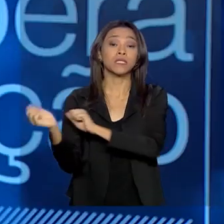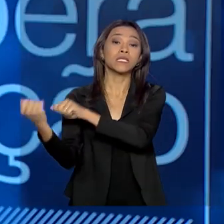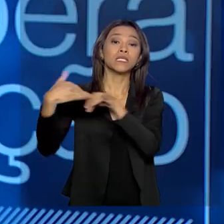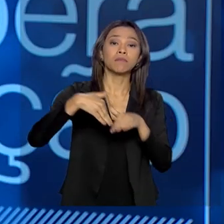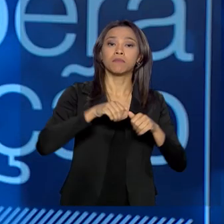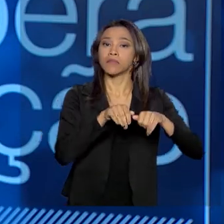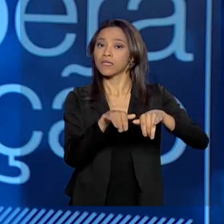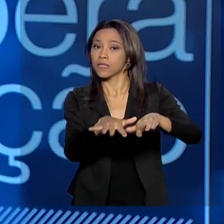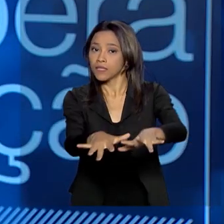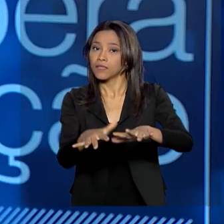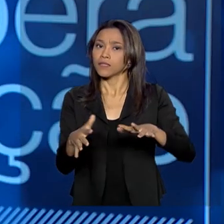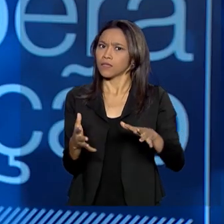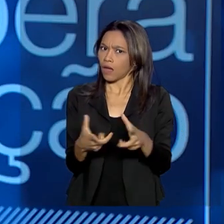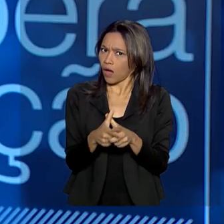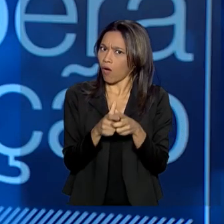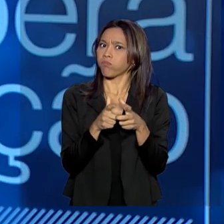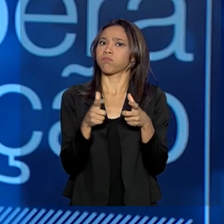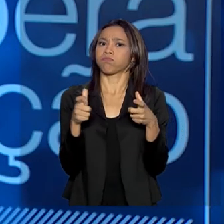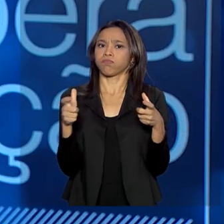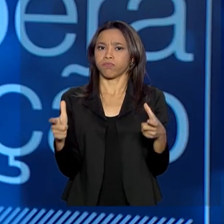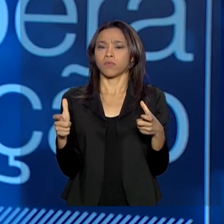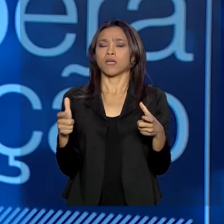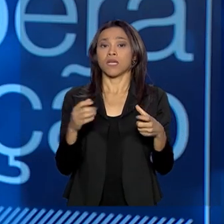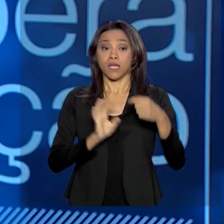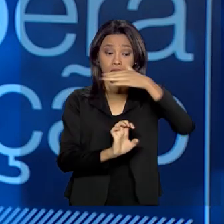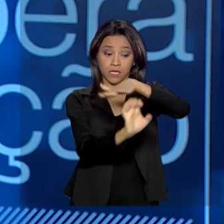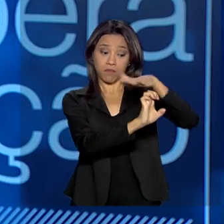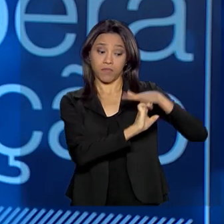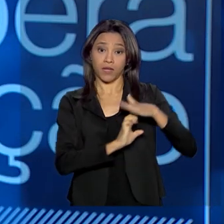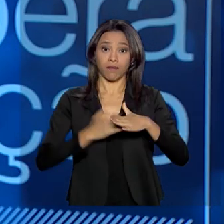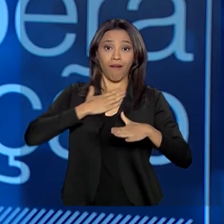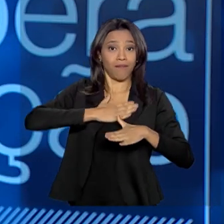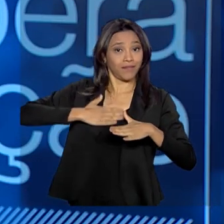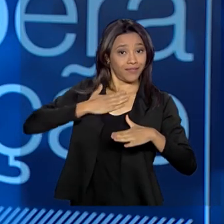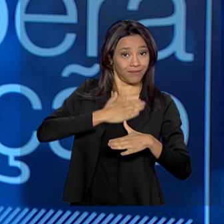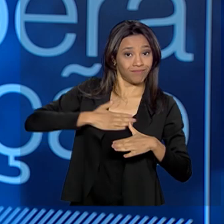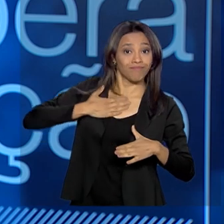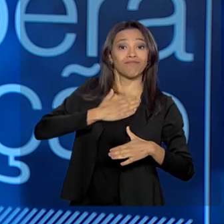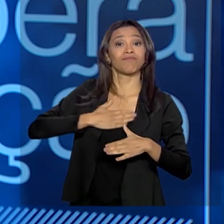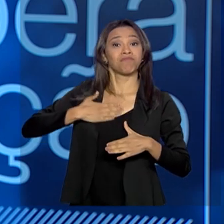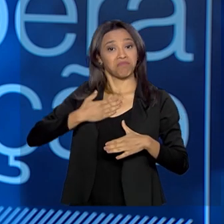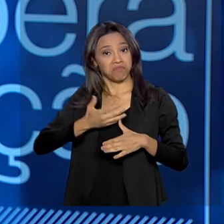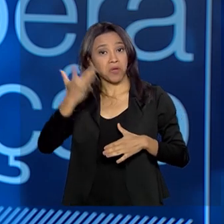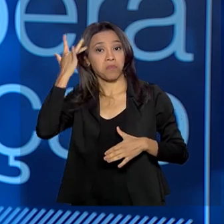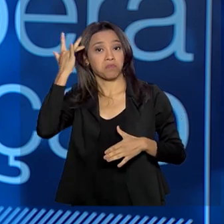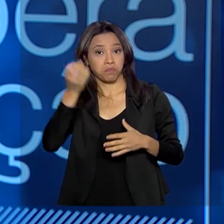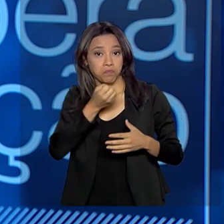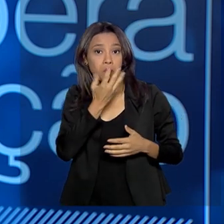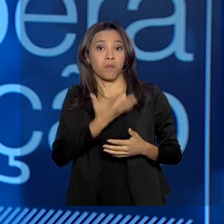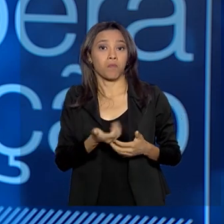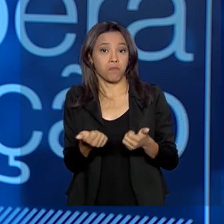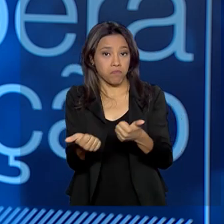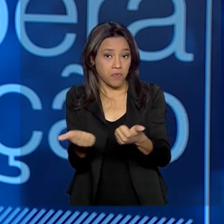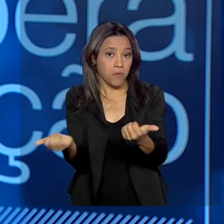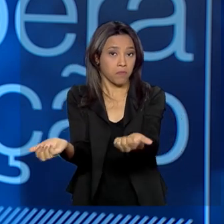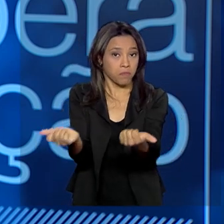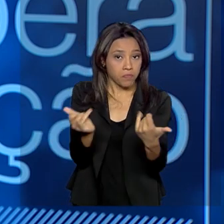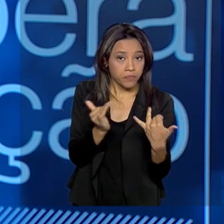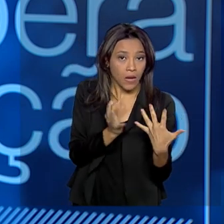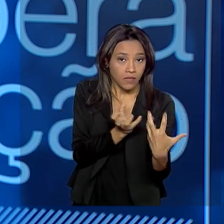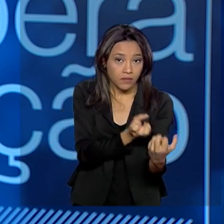satisfação do empregador com essa mão de obra é também de alto nível. Então, nós